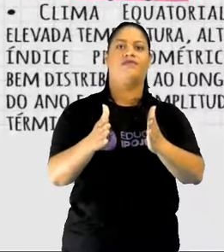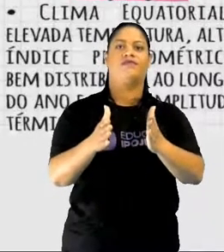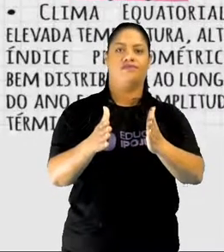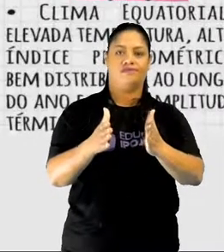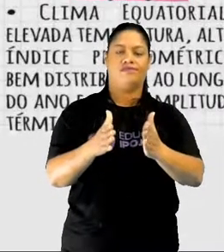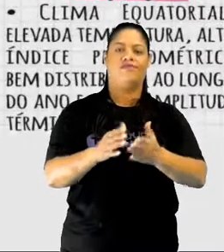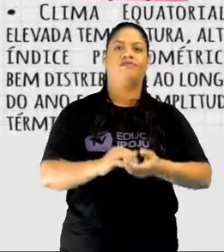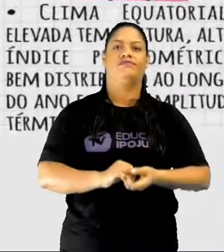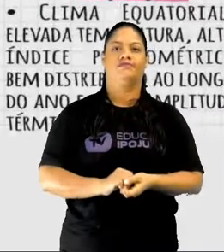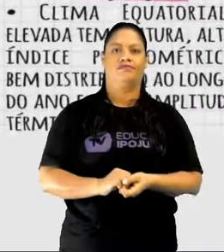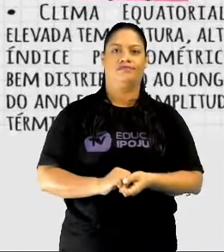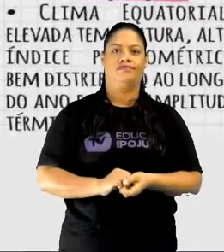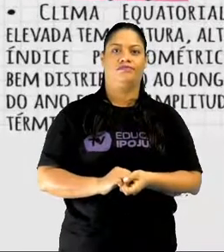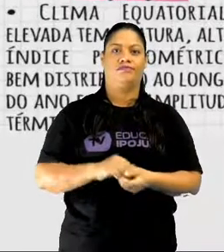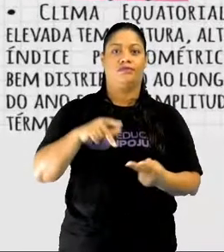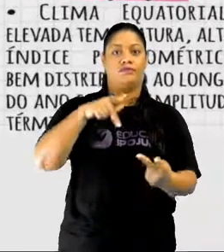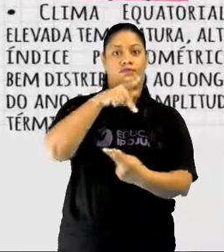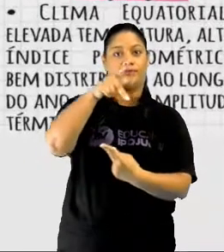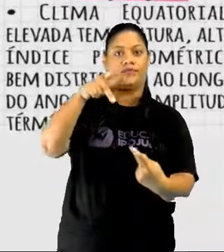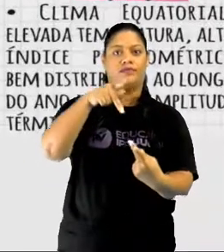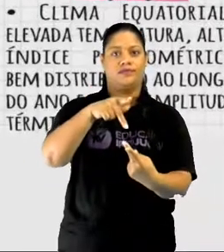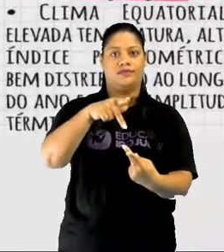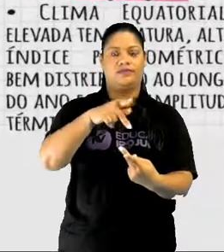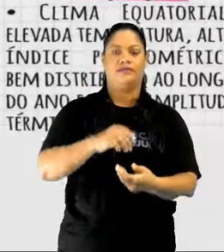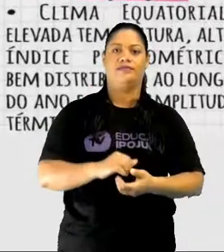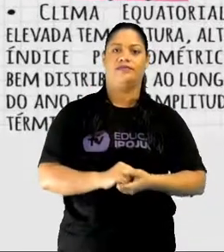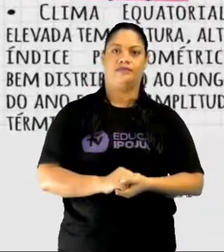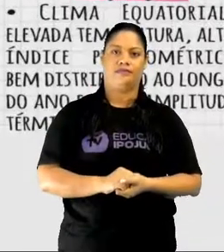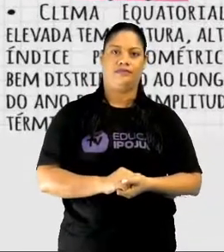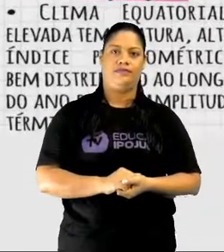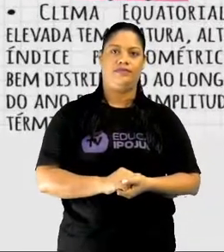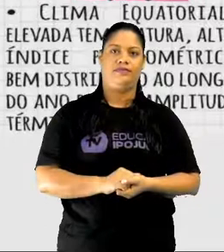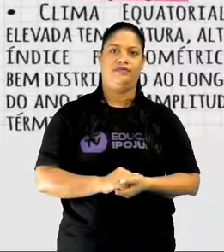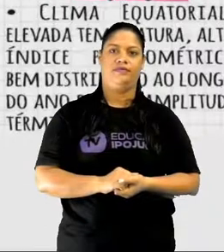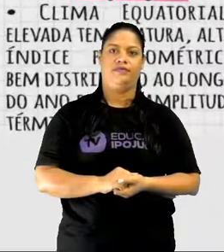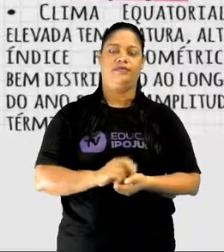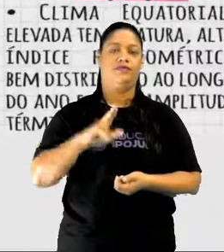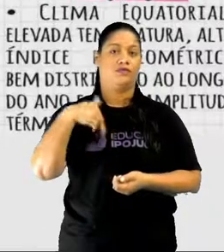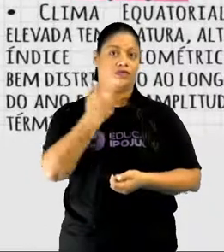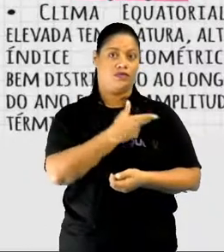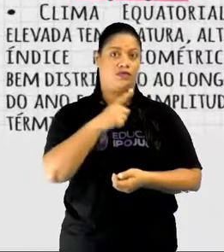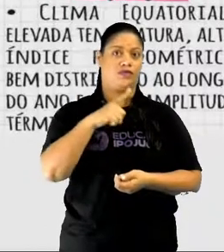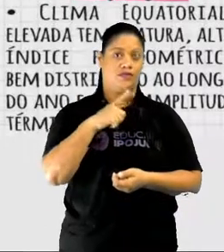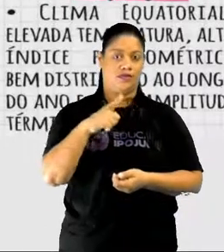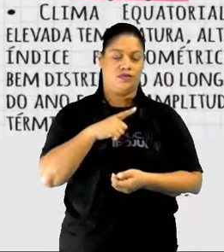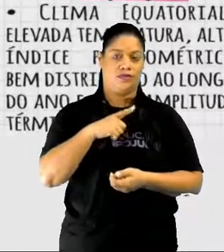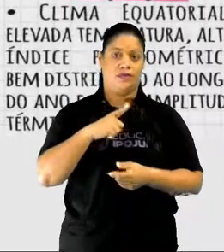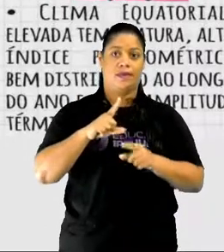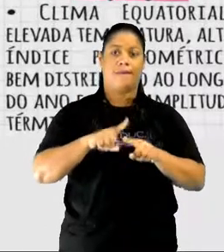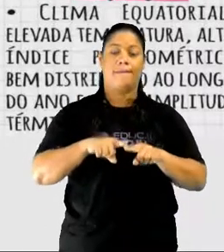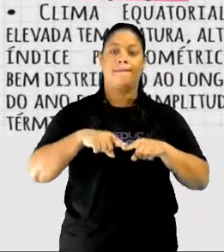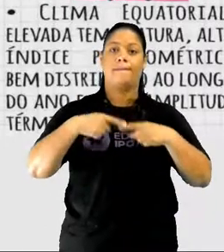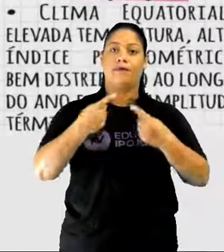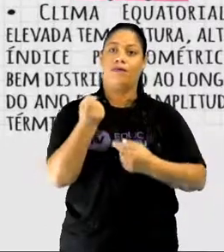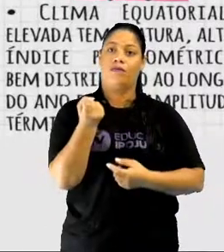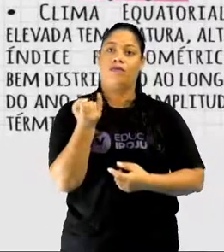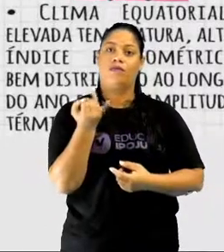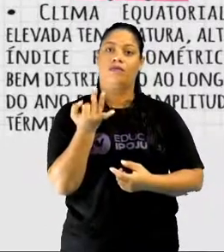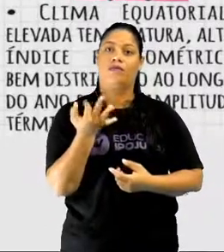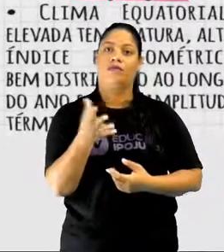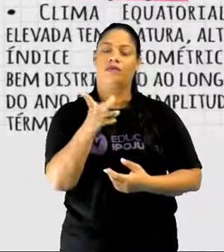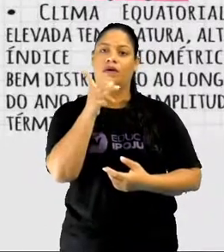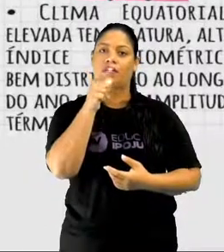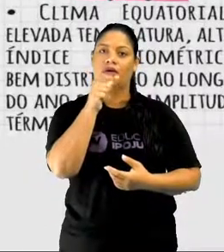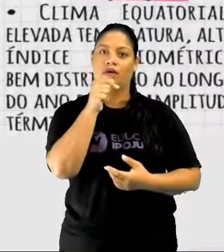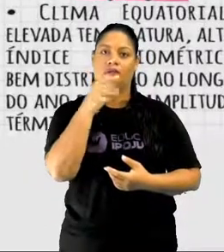hidrográficas do nosso planeta. Então, por conta delas, nós temos hoje o maior volume de água doce